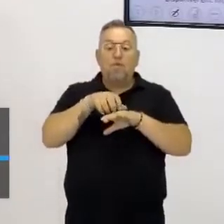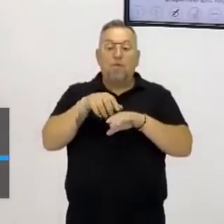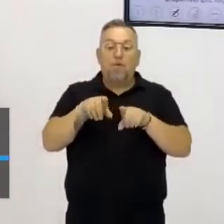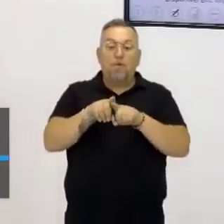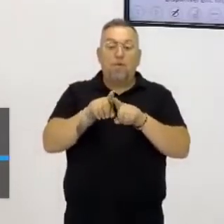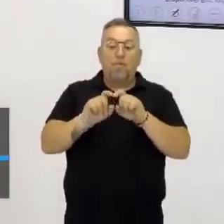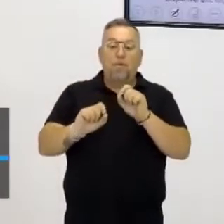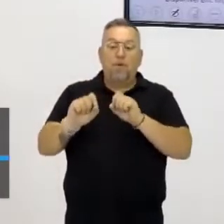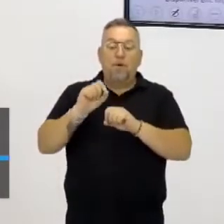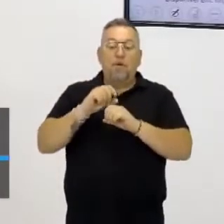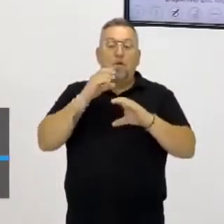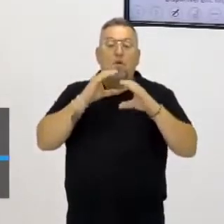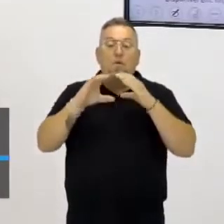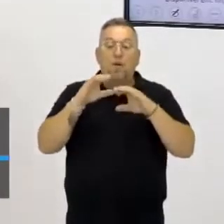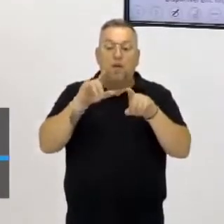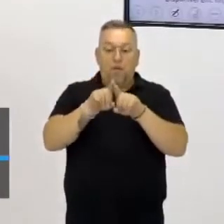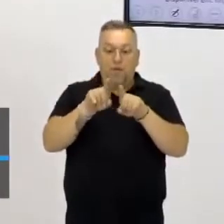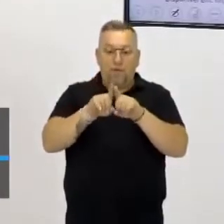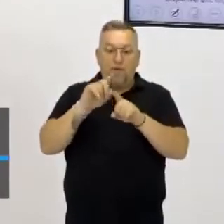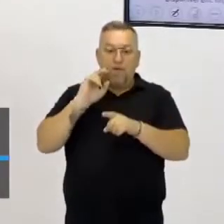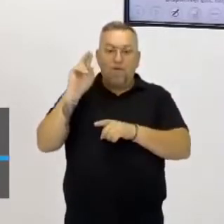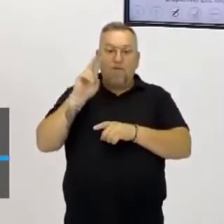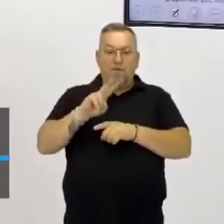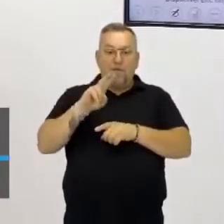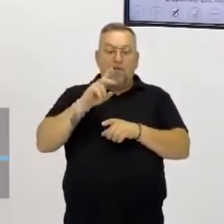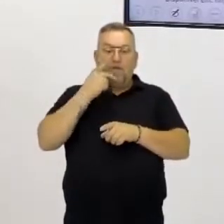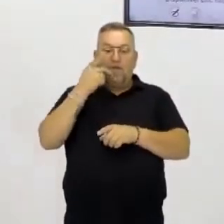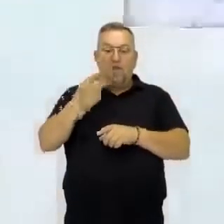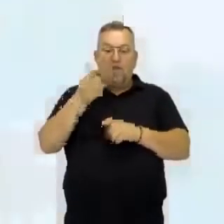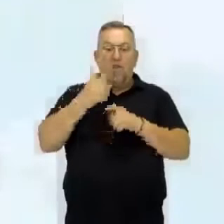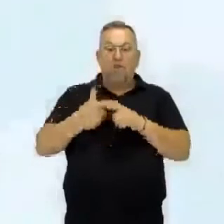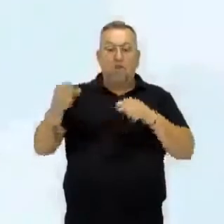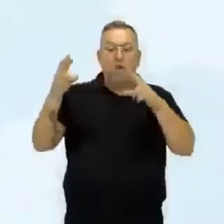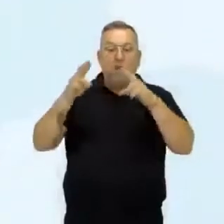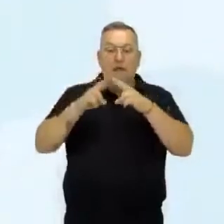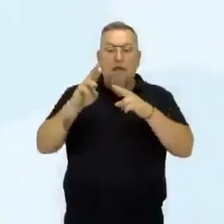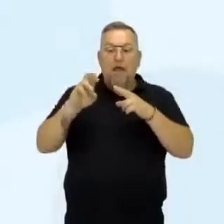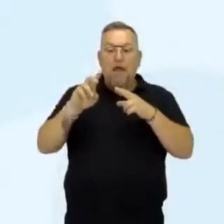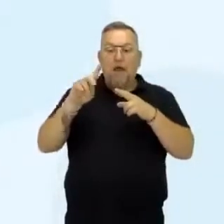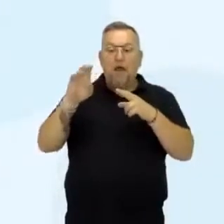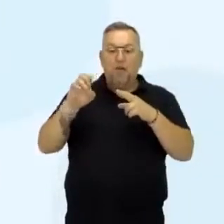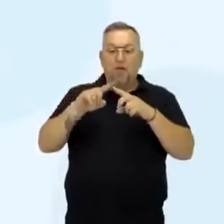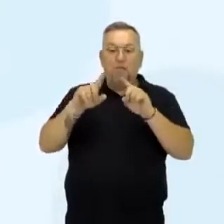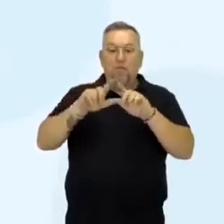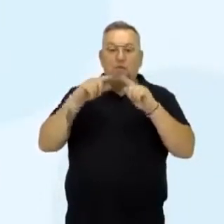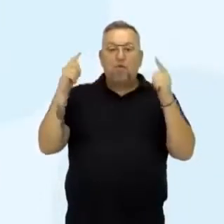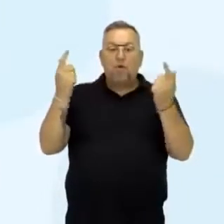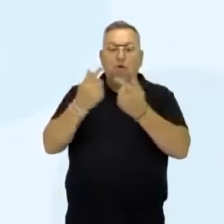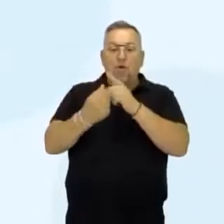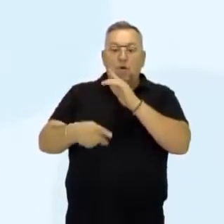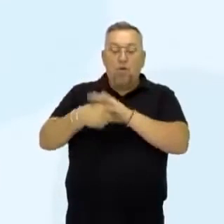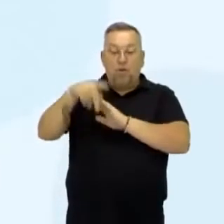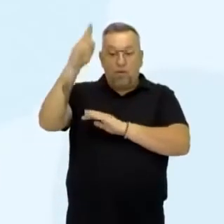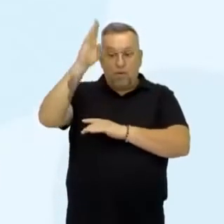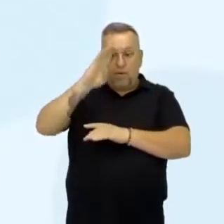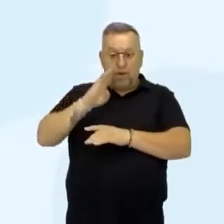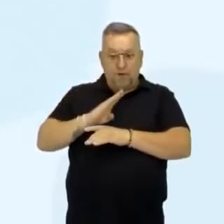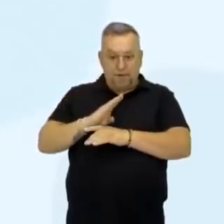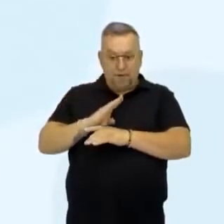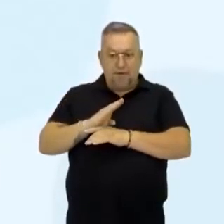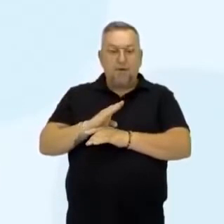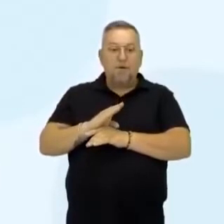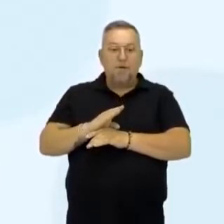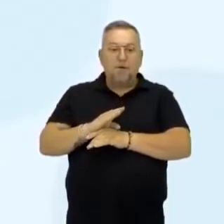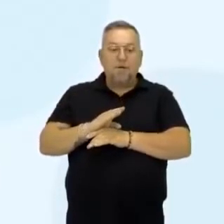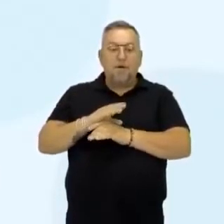e questões de comunicação também. Então vamos aí falar sobre redes e fluxos geográficos no Brasil. Então está aí a